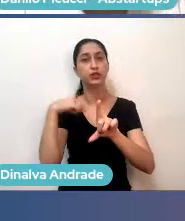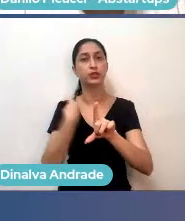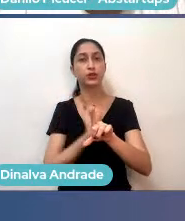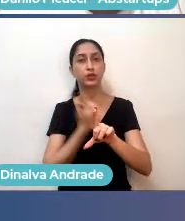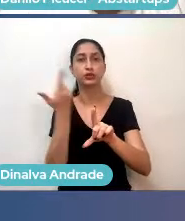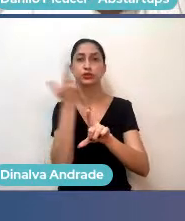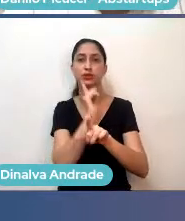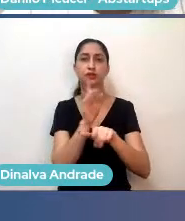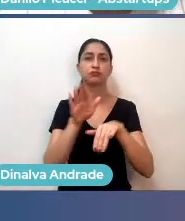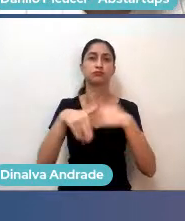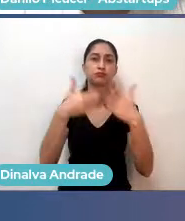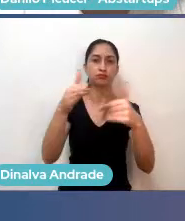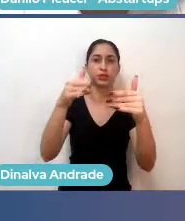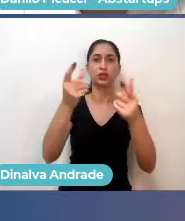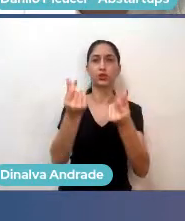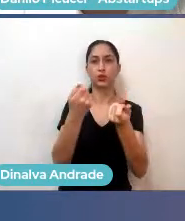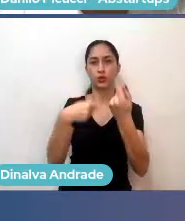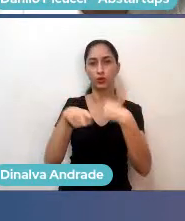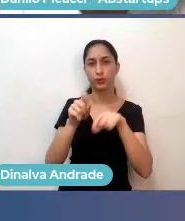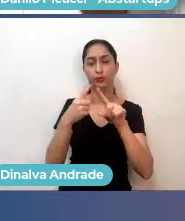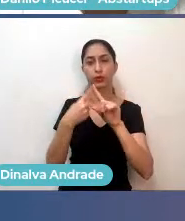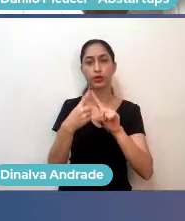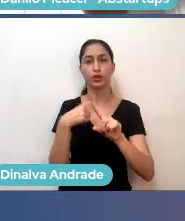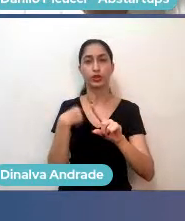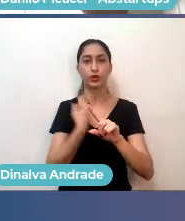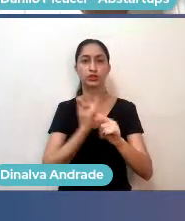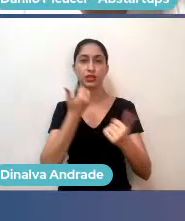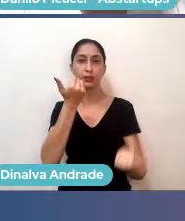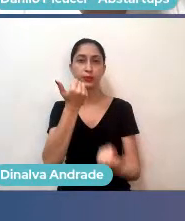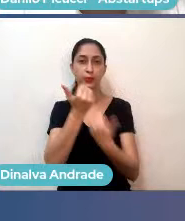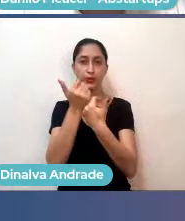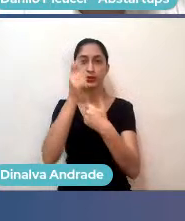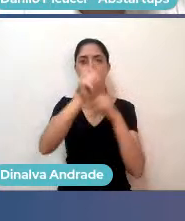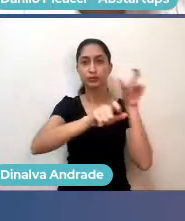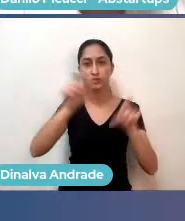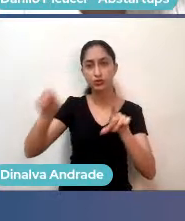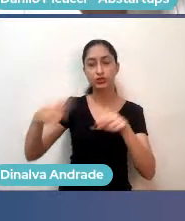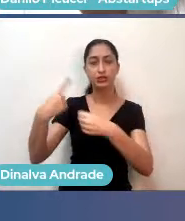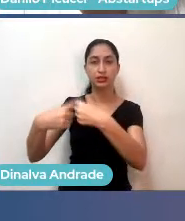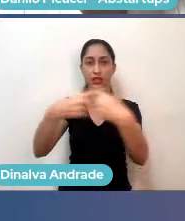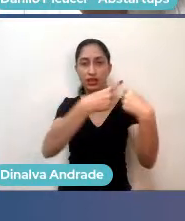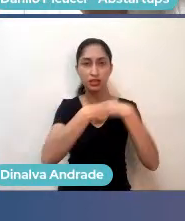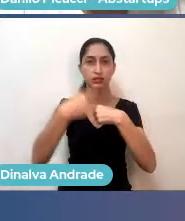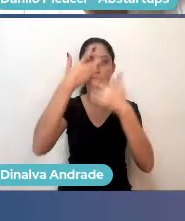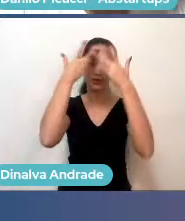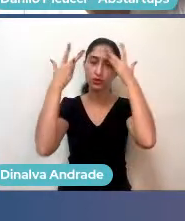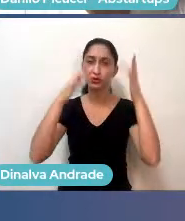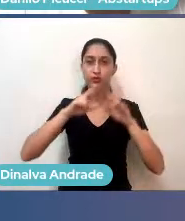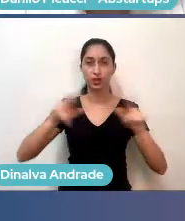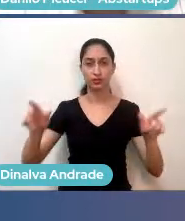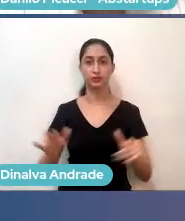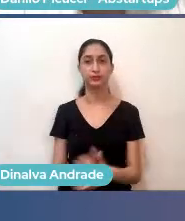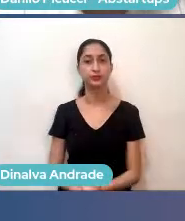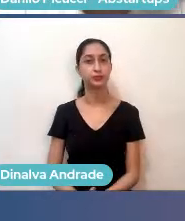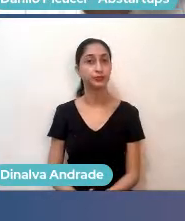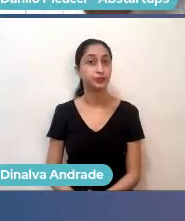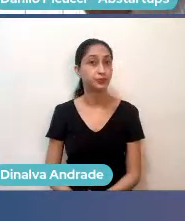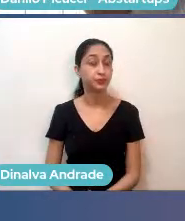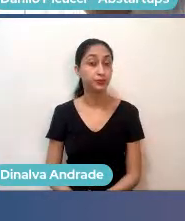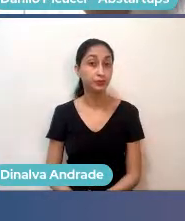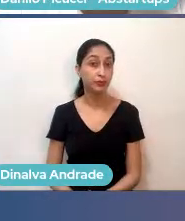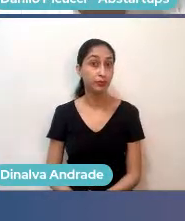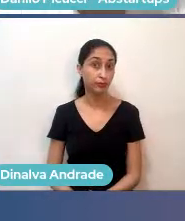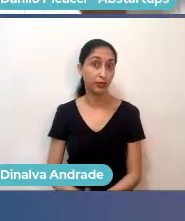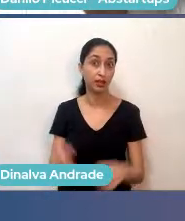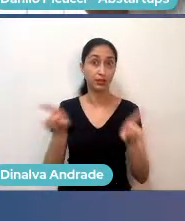econômico, tudo isso através do fortalecimento de pessoas, de regiões, de cidades, de como tudo acontece. Tem comunidades e startups